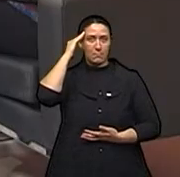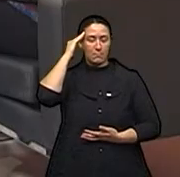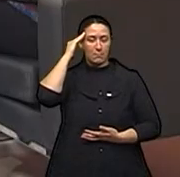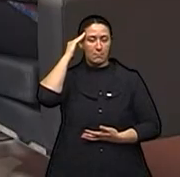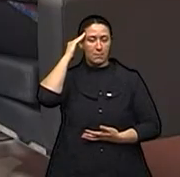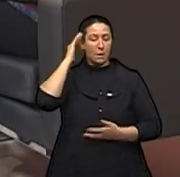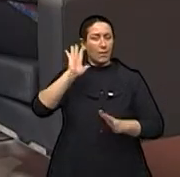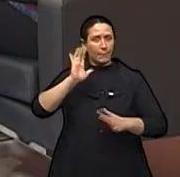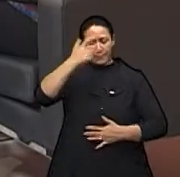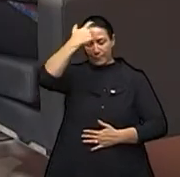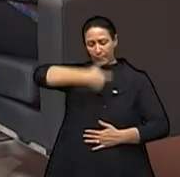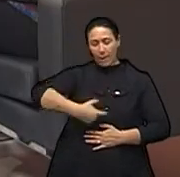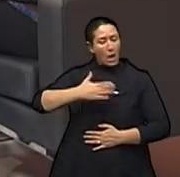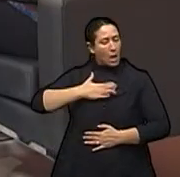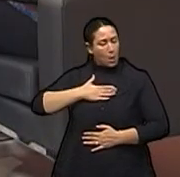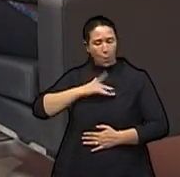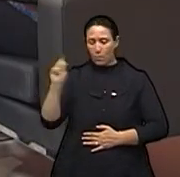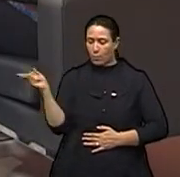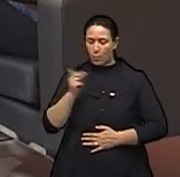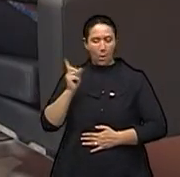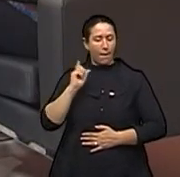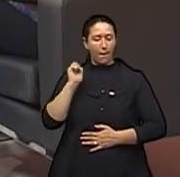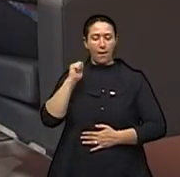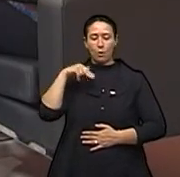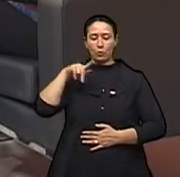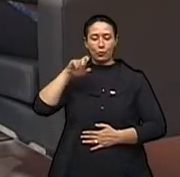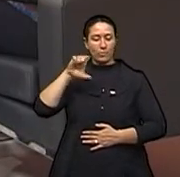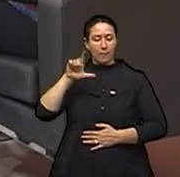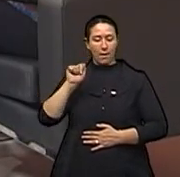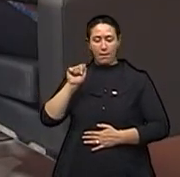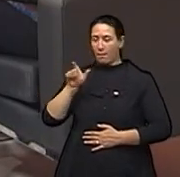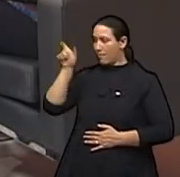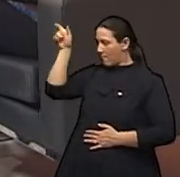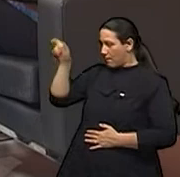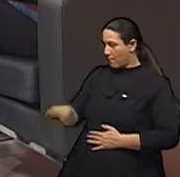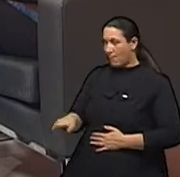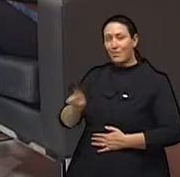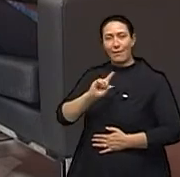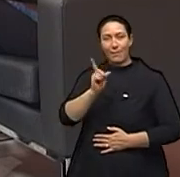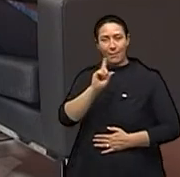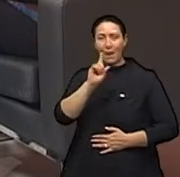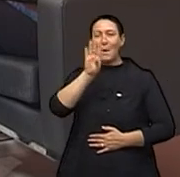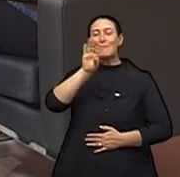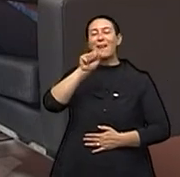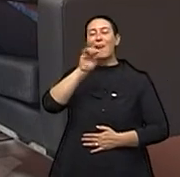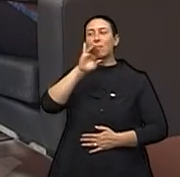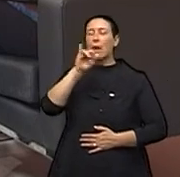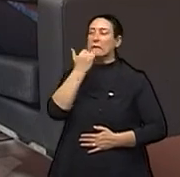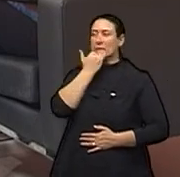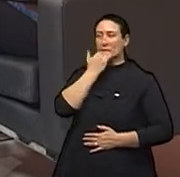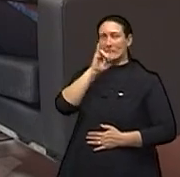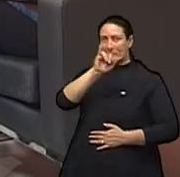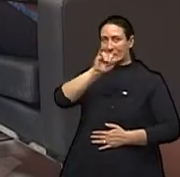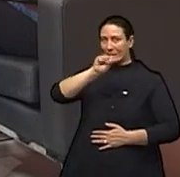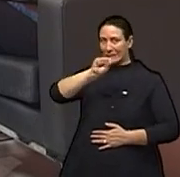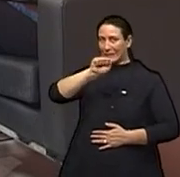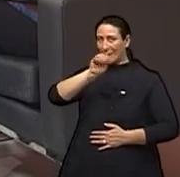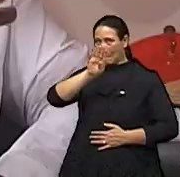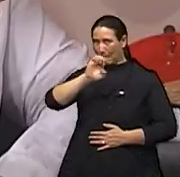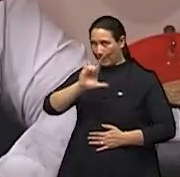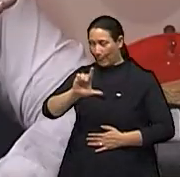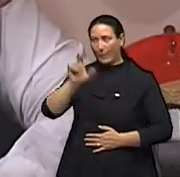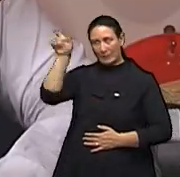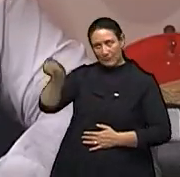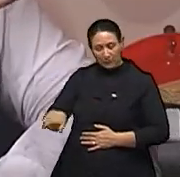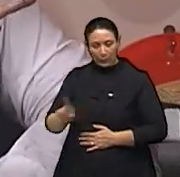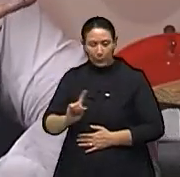Eu não sou a Ângela. Tu não és a Beatriz. Isso já é... Desculpa. Isabel. Então, a